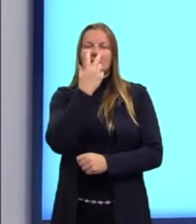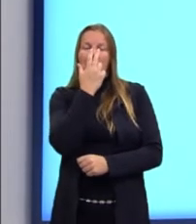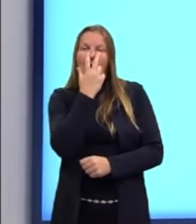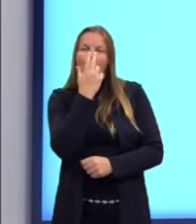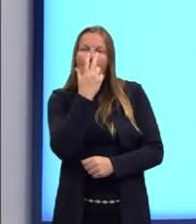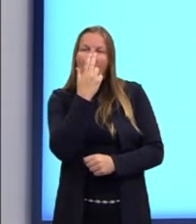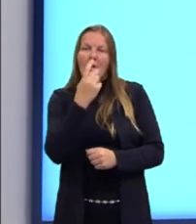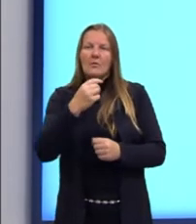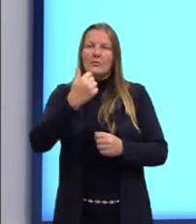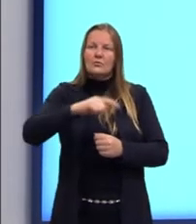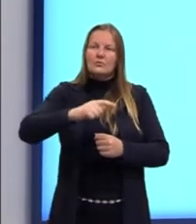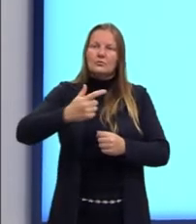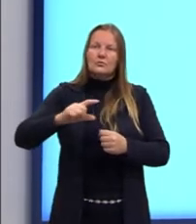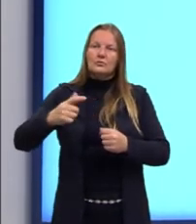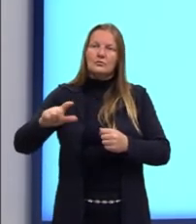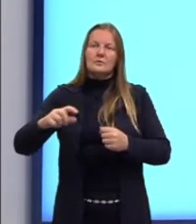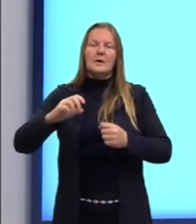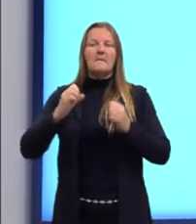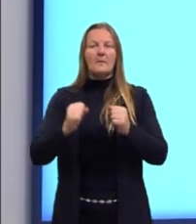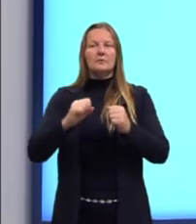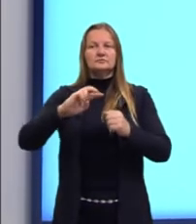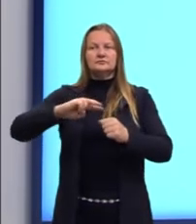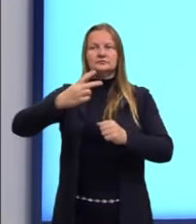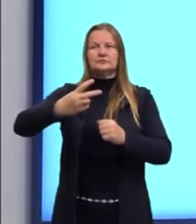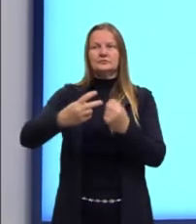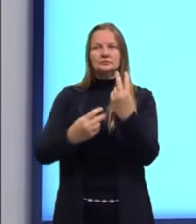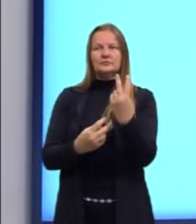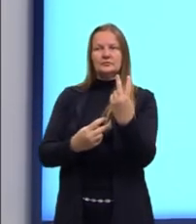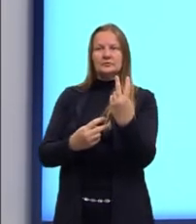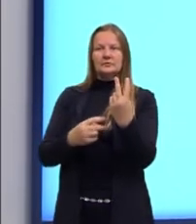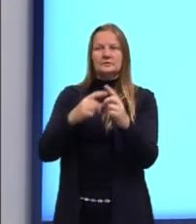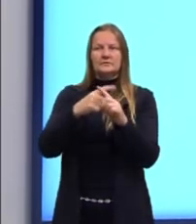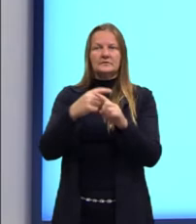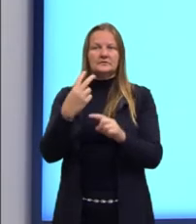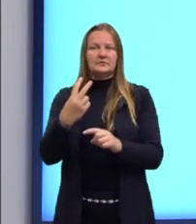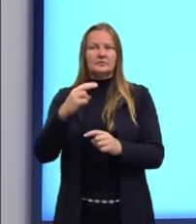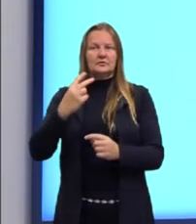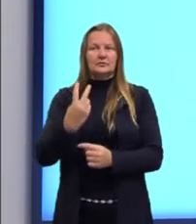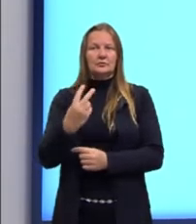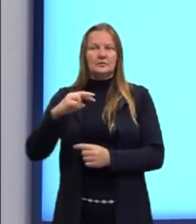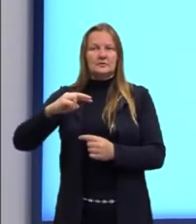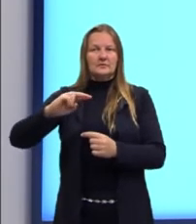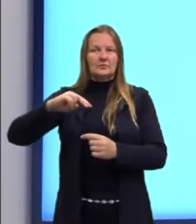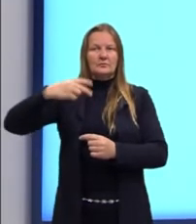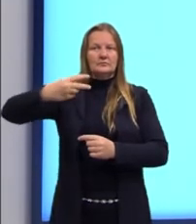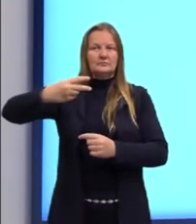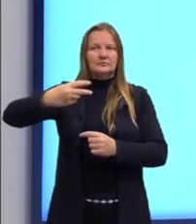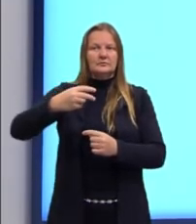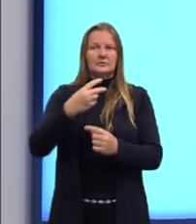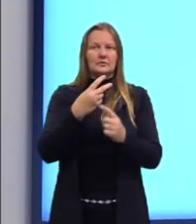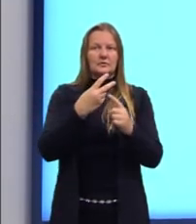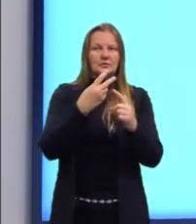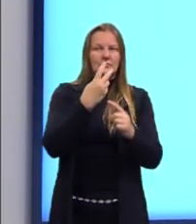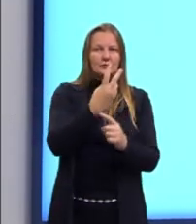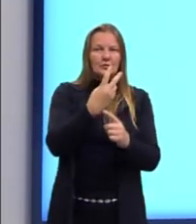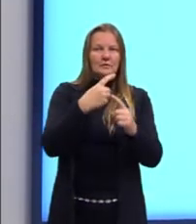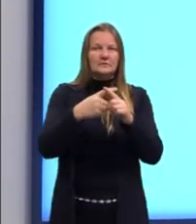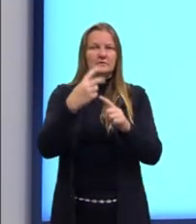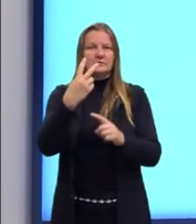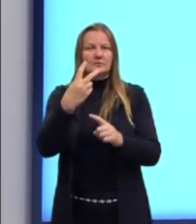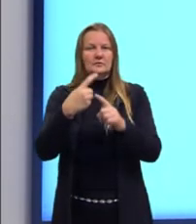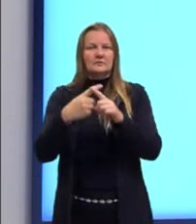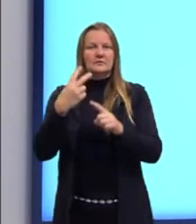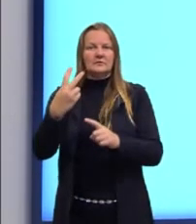a gente pode utilizar uma potência. Então, por exemplo, 2 vezes 2 é 2 ao quadrado, 2 vezes 2 vezes 2